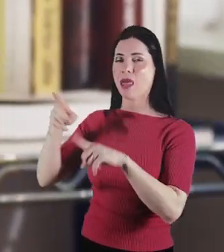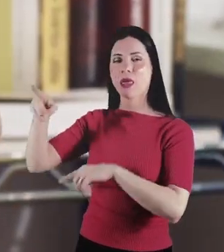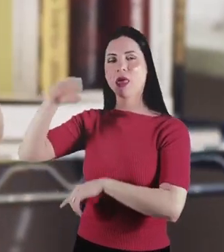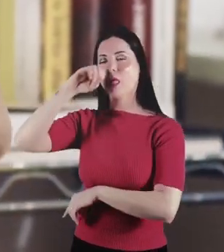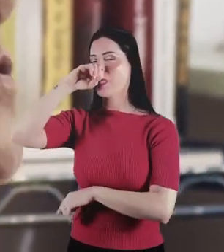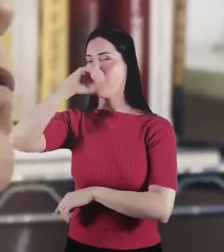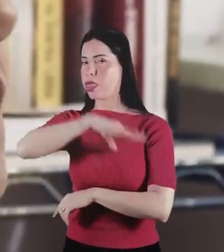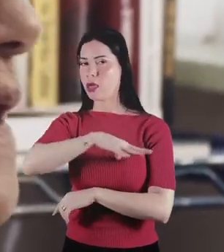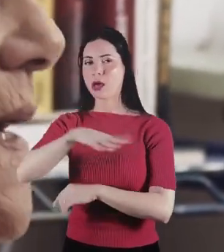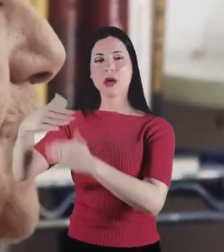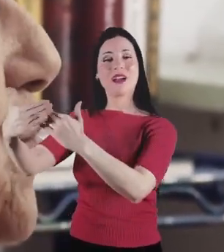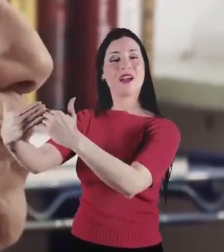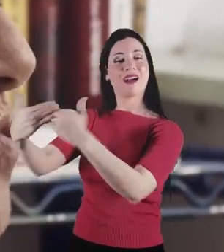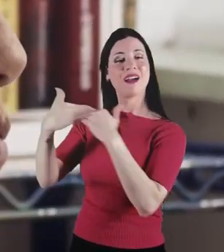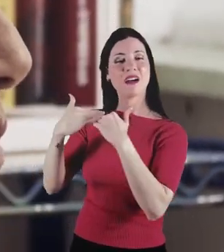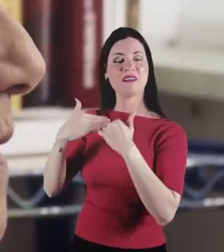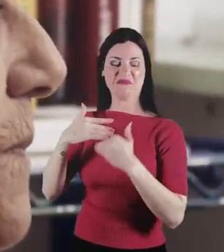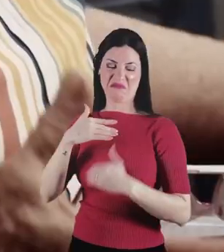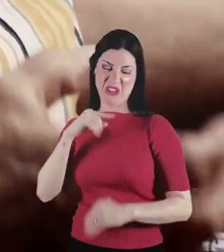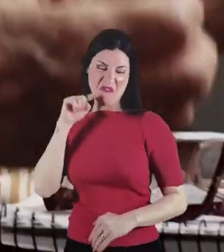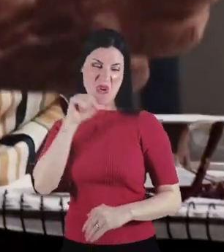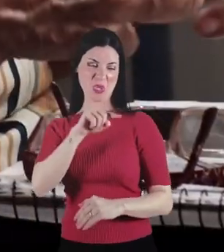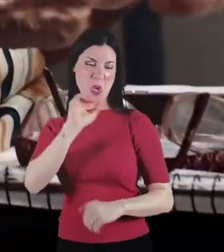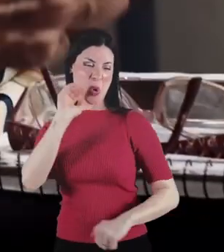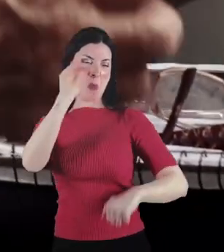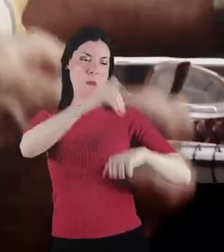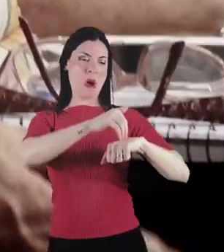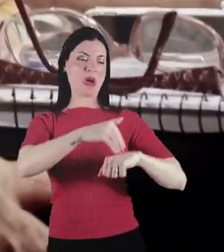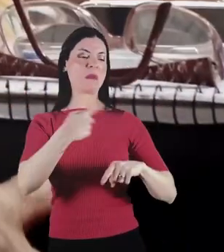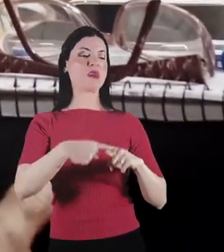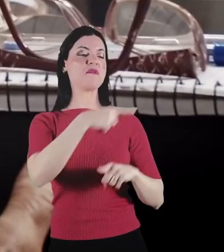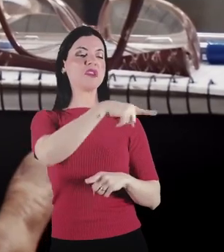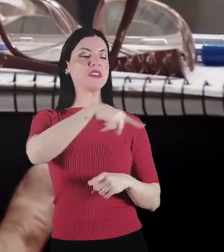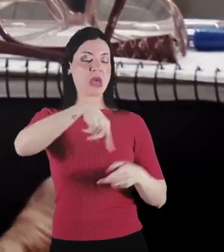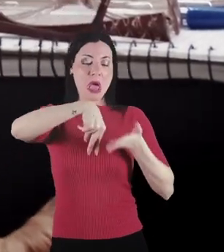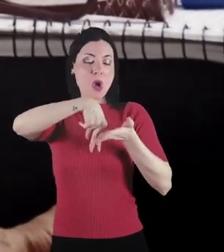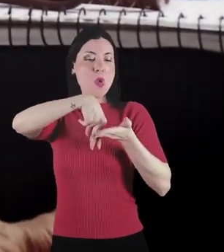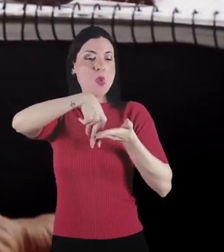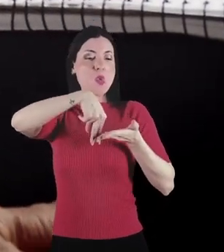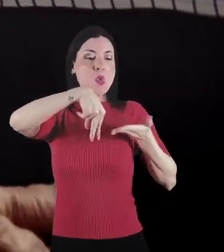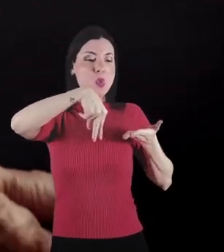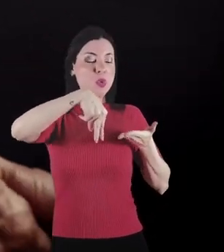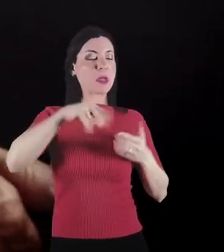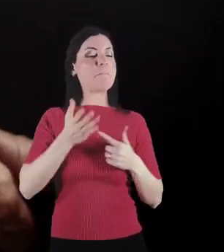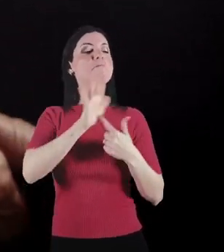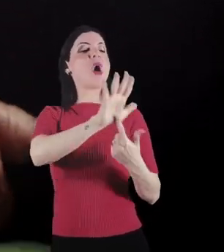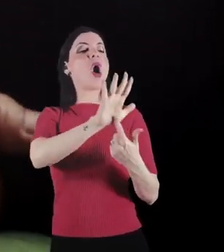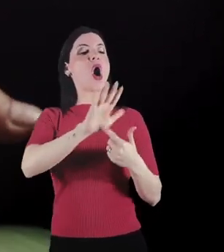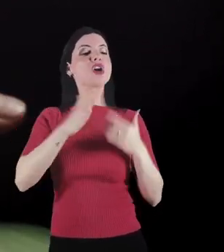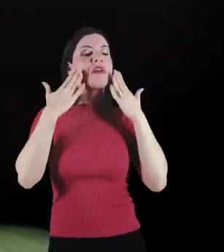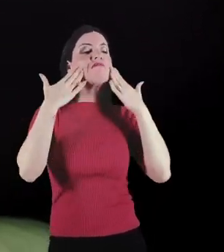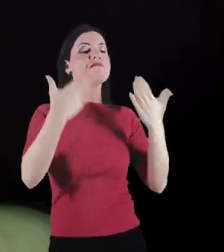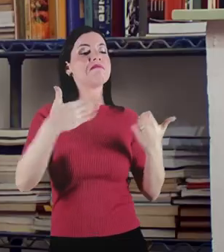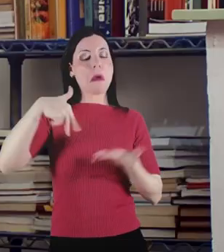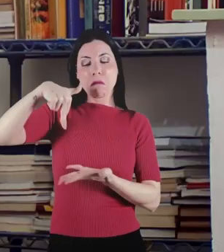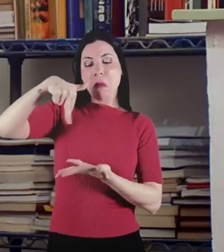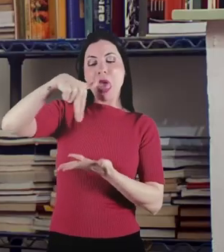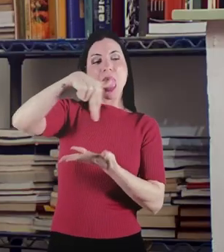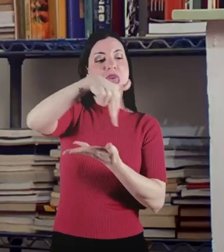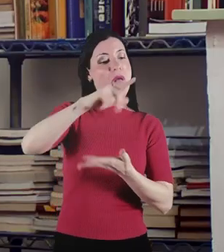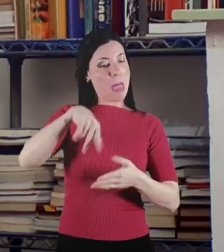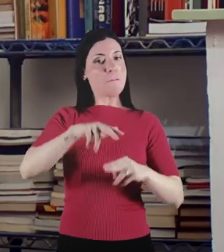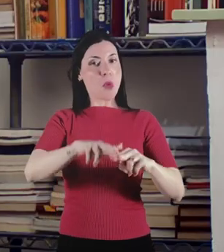delegados. Mas uns delegados muito ruins. Eles falavam que nós éramos culpadas, porque andávamos de saia curta,